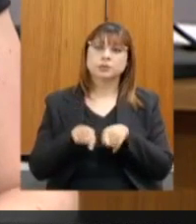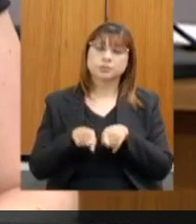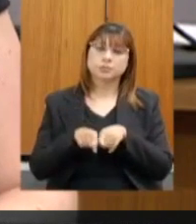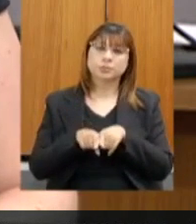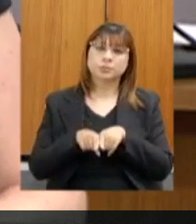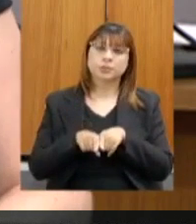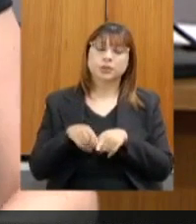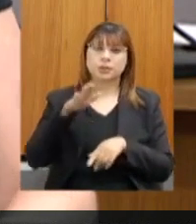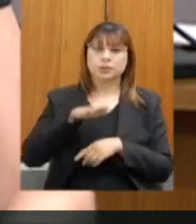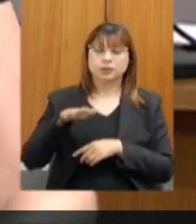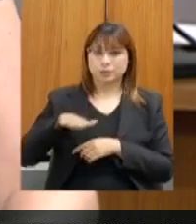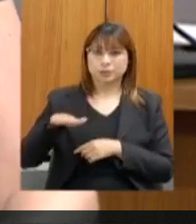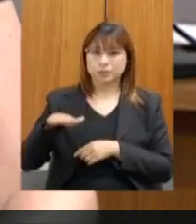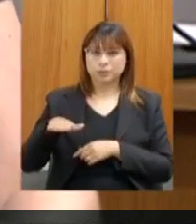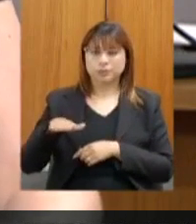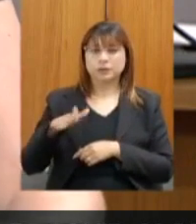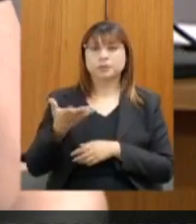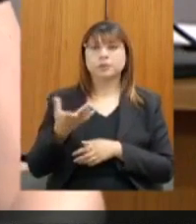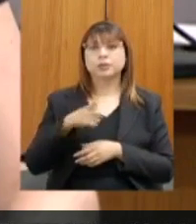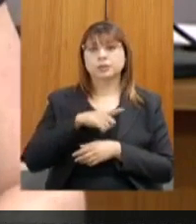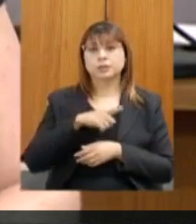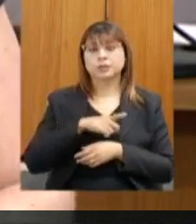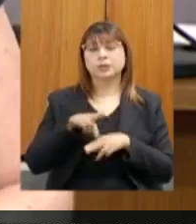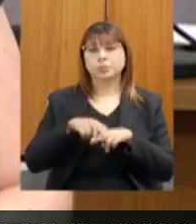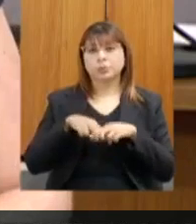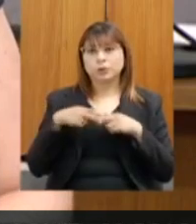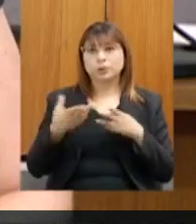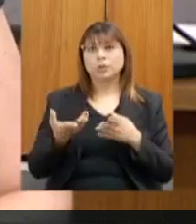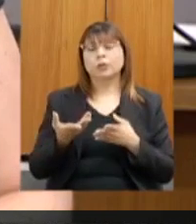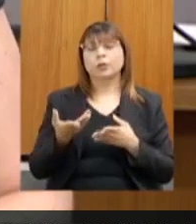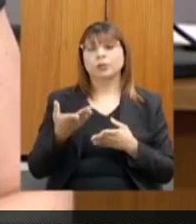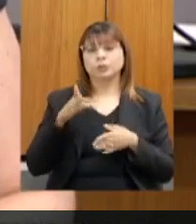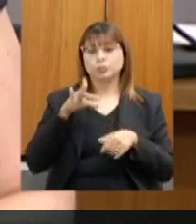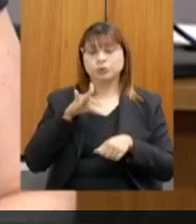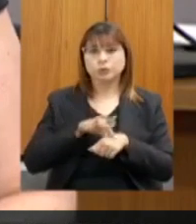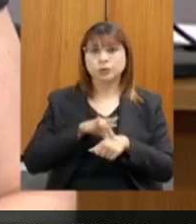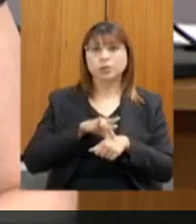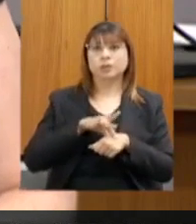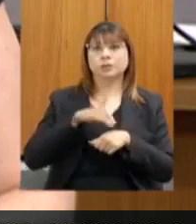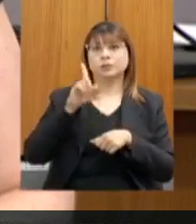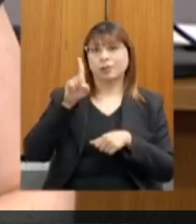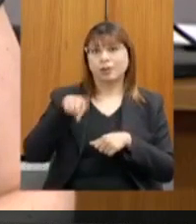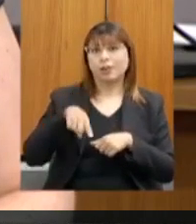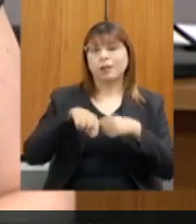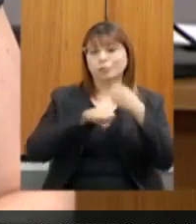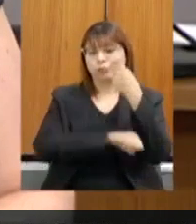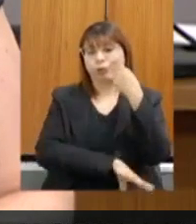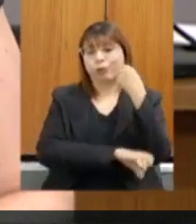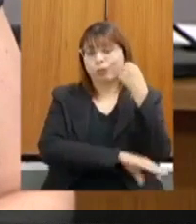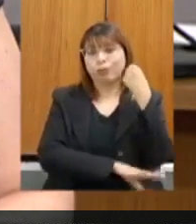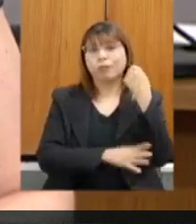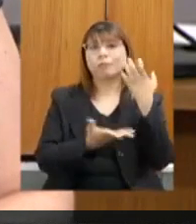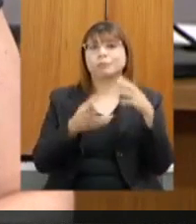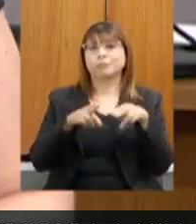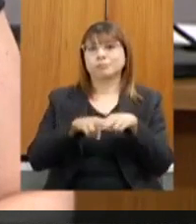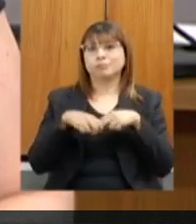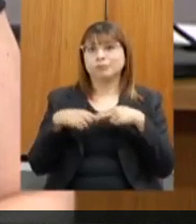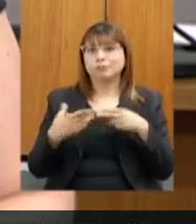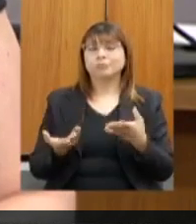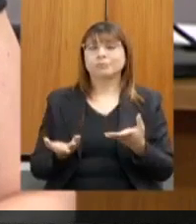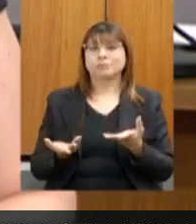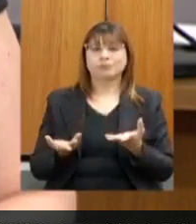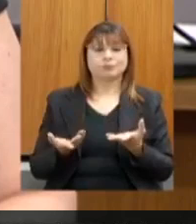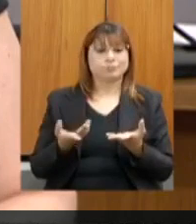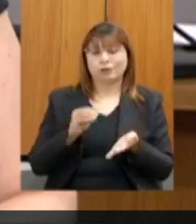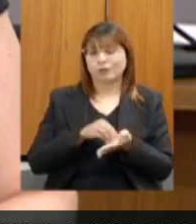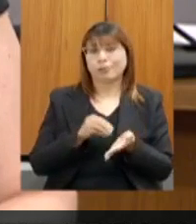as crianças são acometidas por doenças diarreicas e isso tem um impacto, principalmente no contexto onde não há